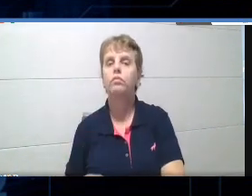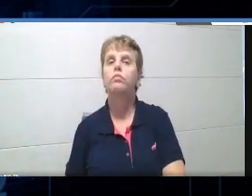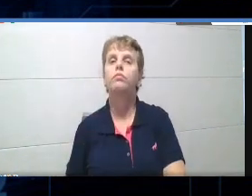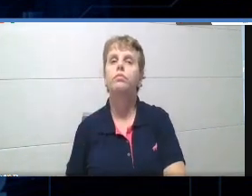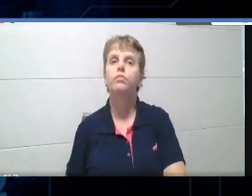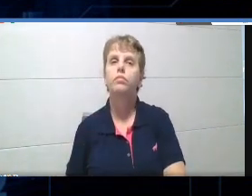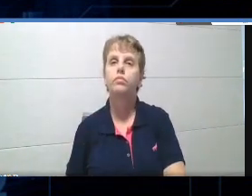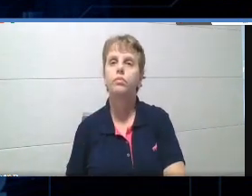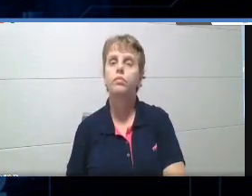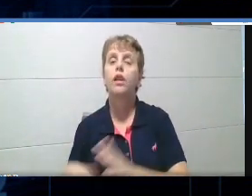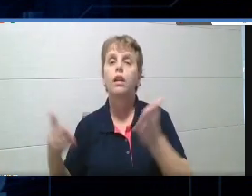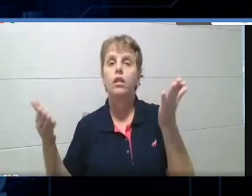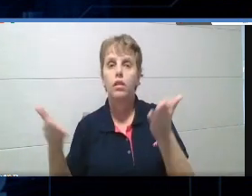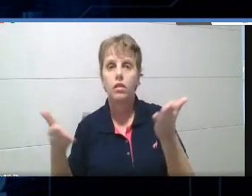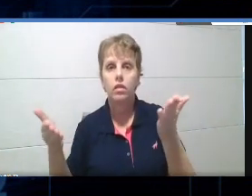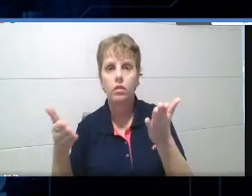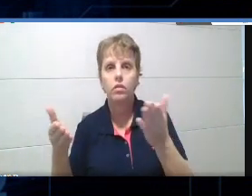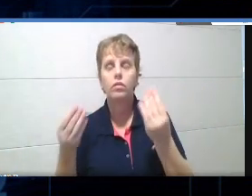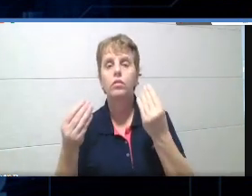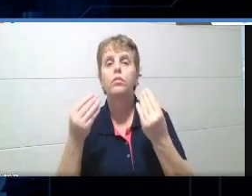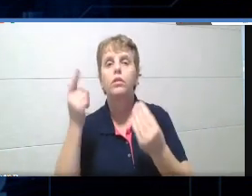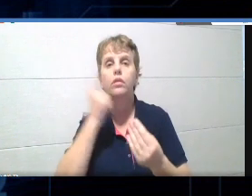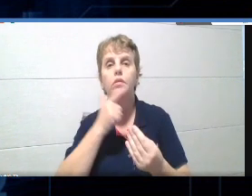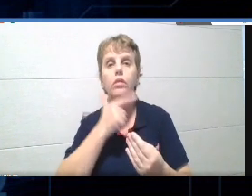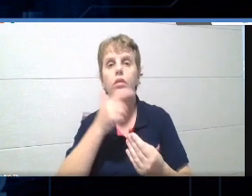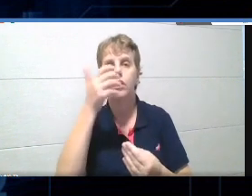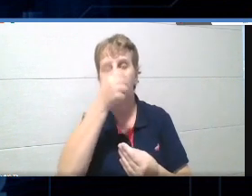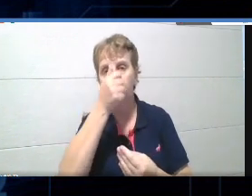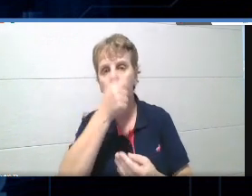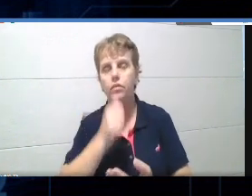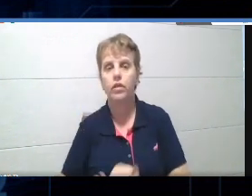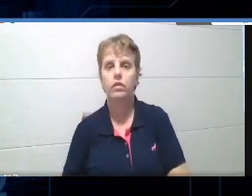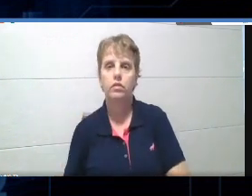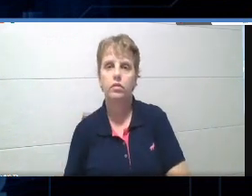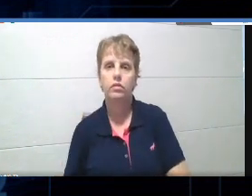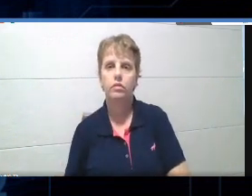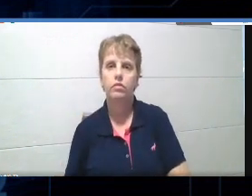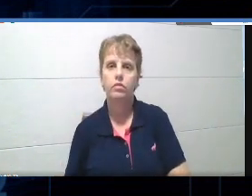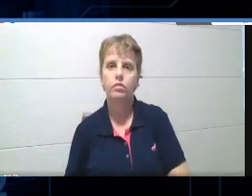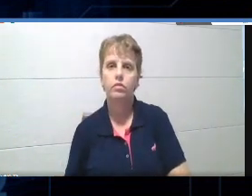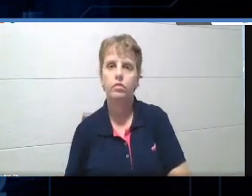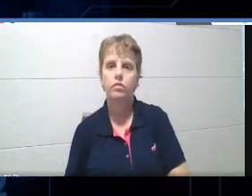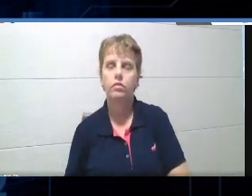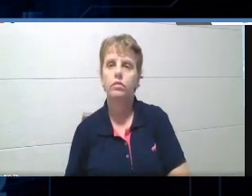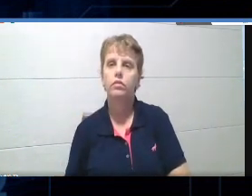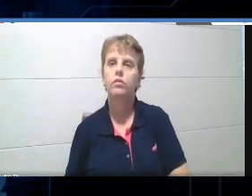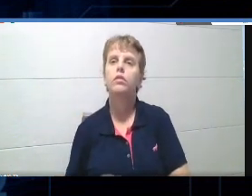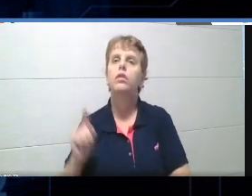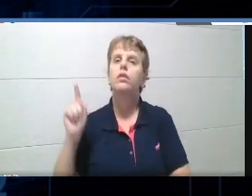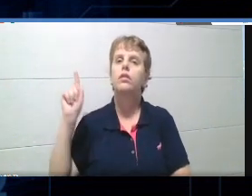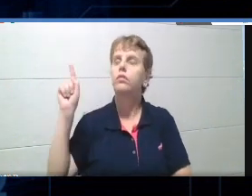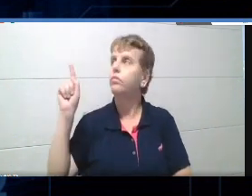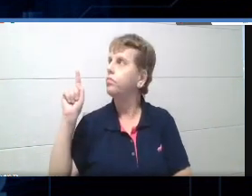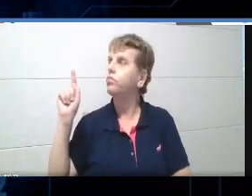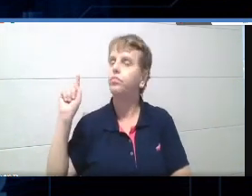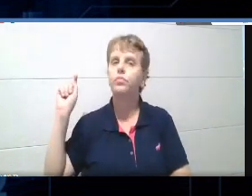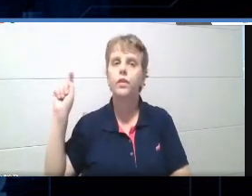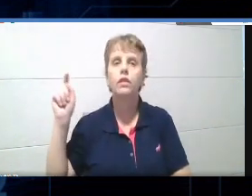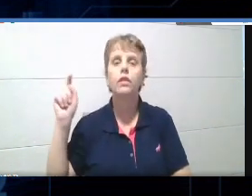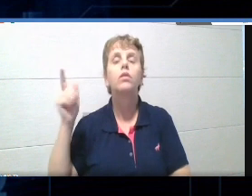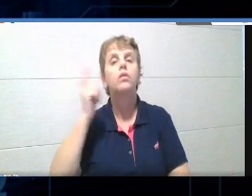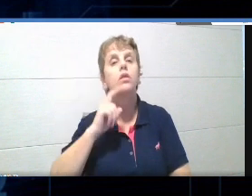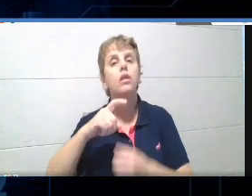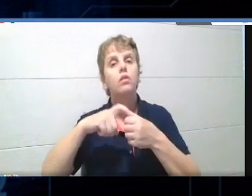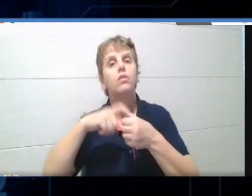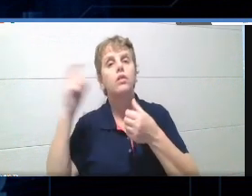Aonde que eu vou agora para salvar tudo isso que eu editei? Então, você vai aqui em cima, em Dawn, tá? Ou você pode sair e